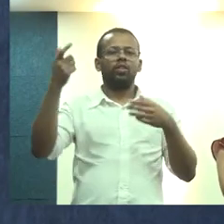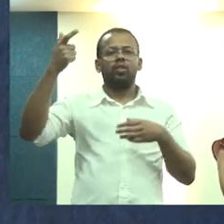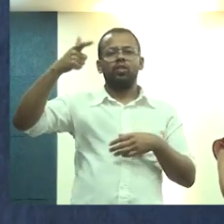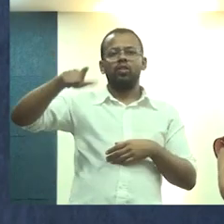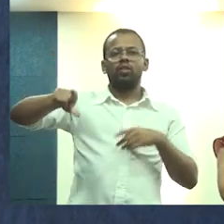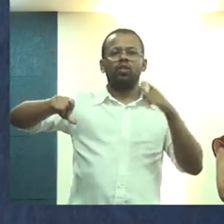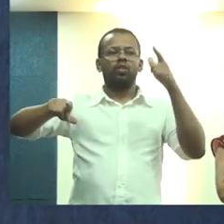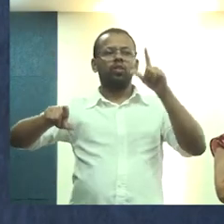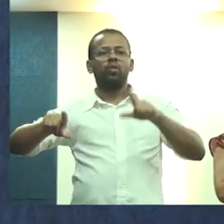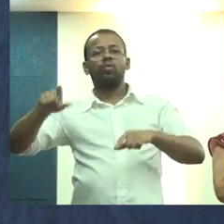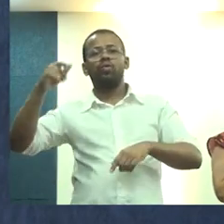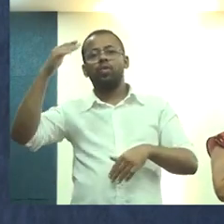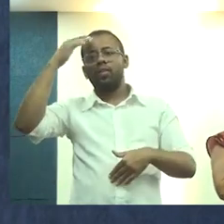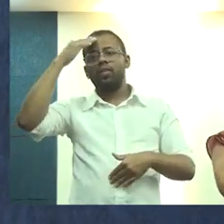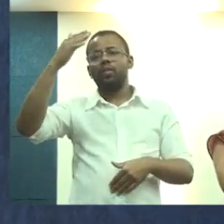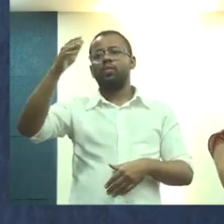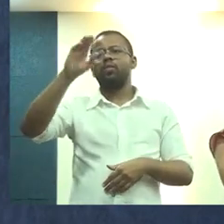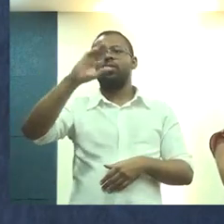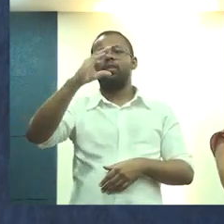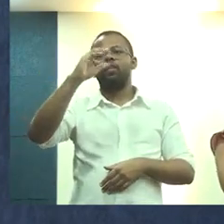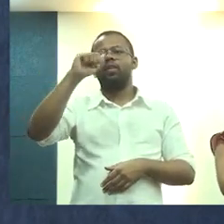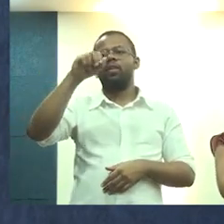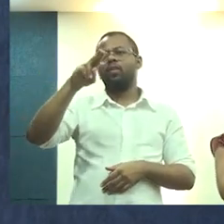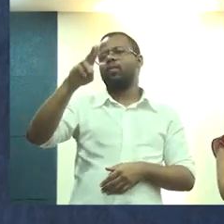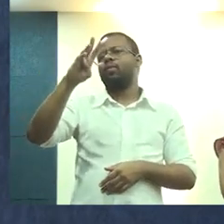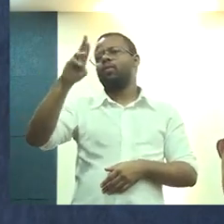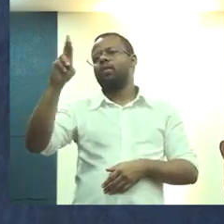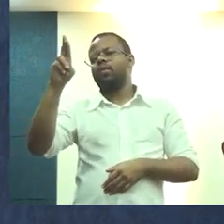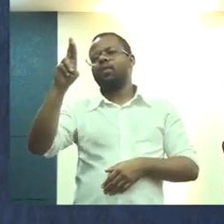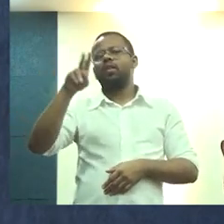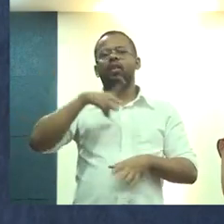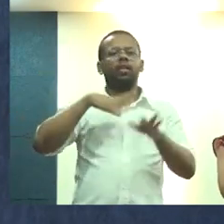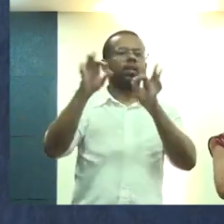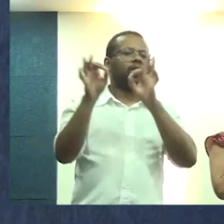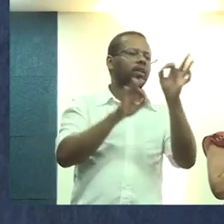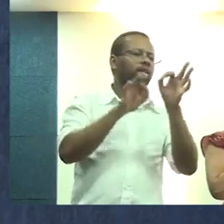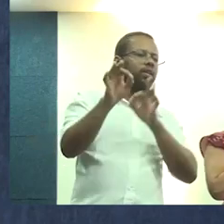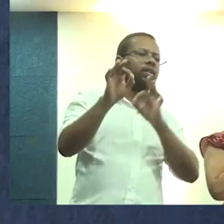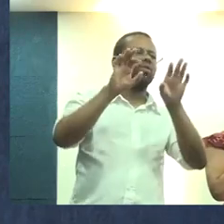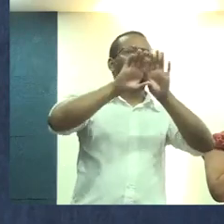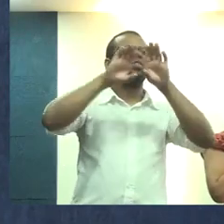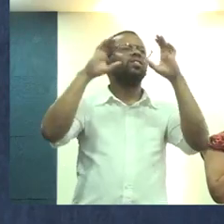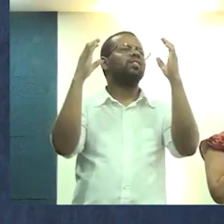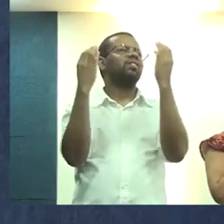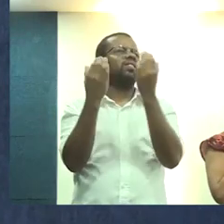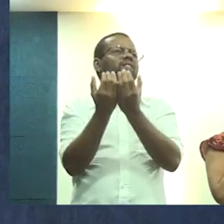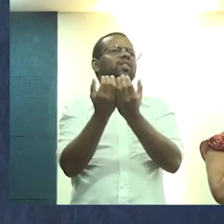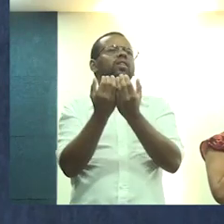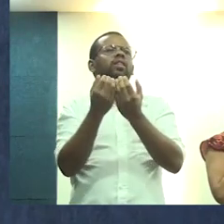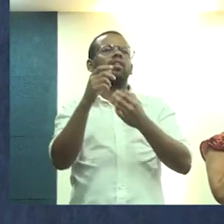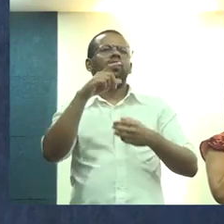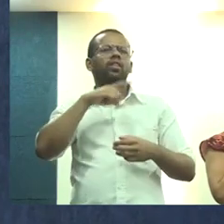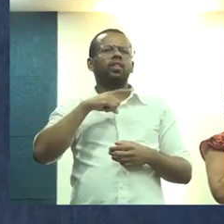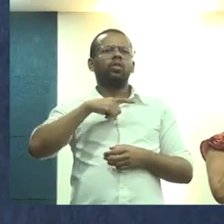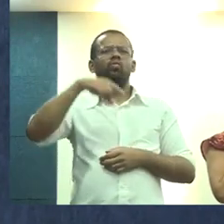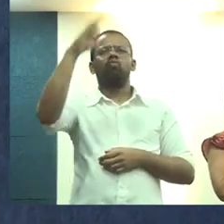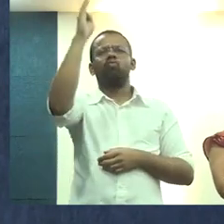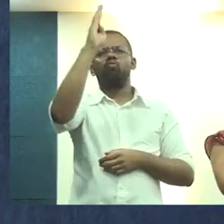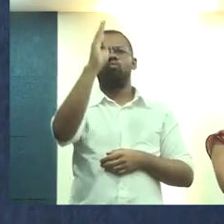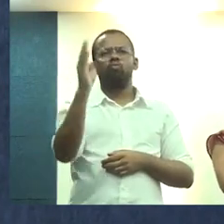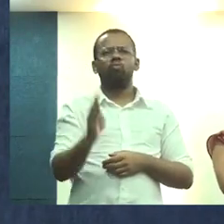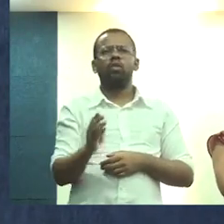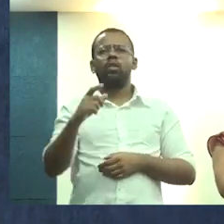Mais uma vez, queria agradecer ao CalBR por a gente estar aqui organizando esse evento, a gente poder sediar aqui esse evento